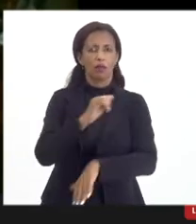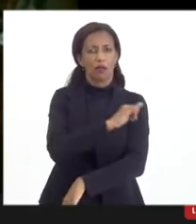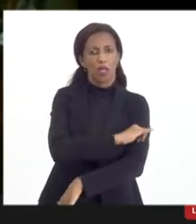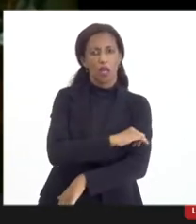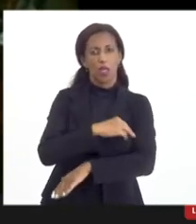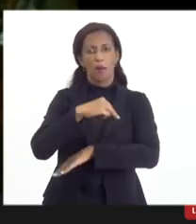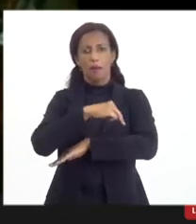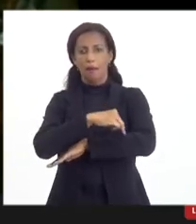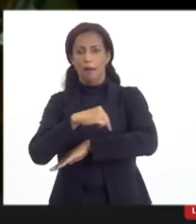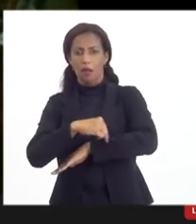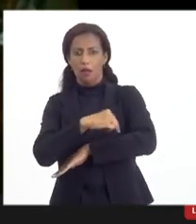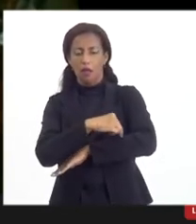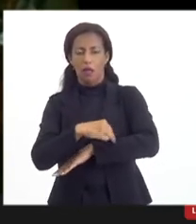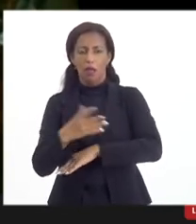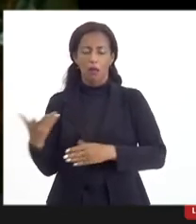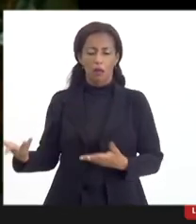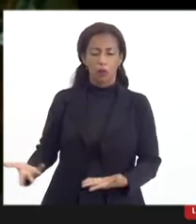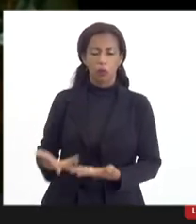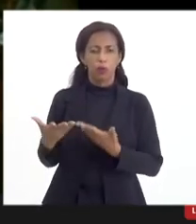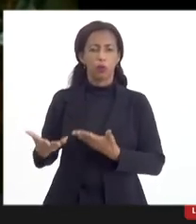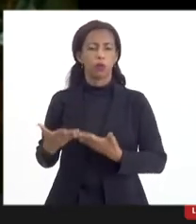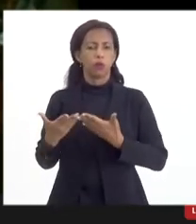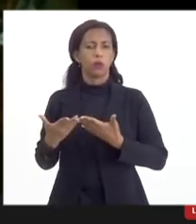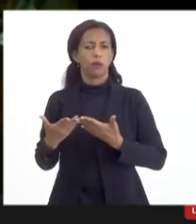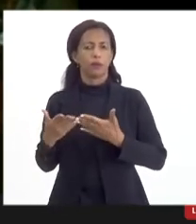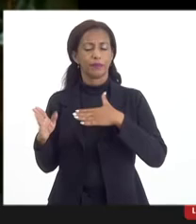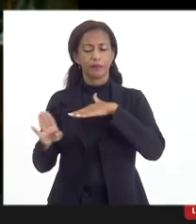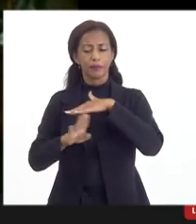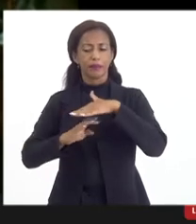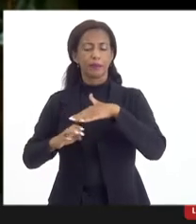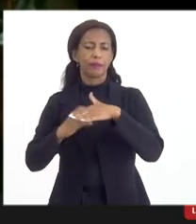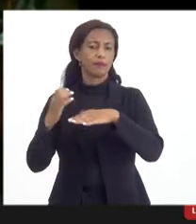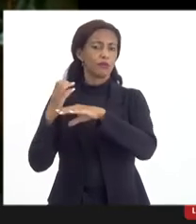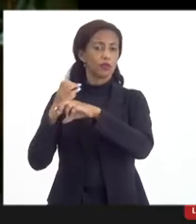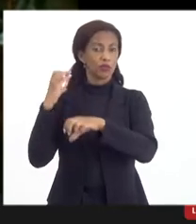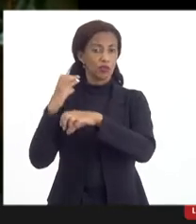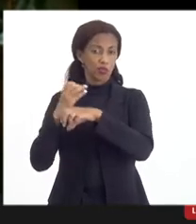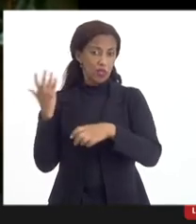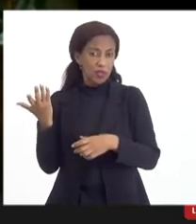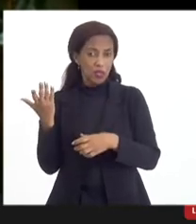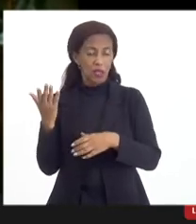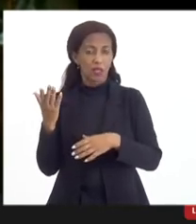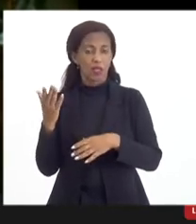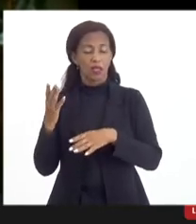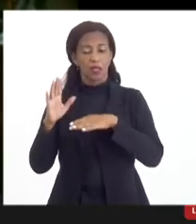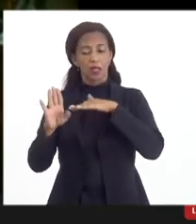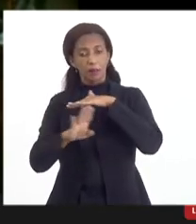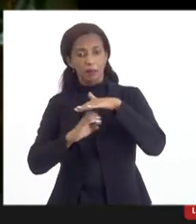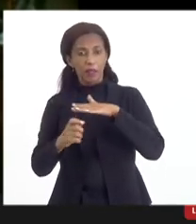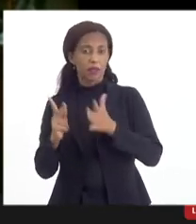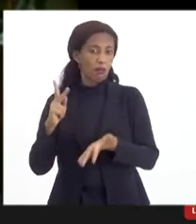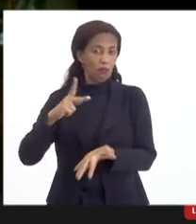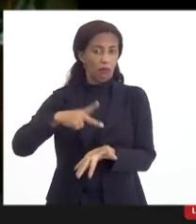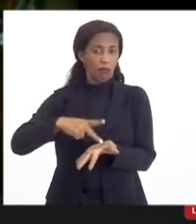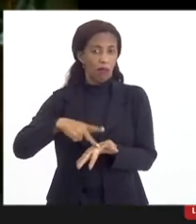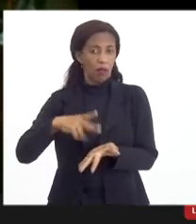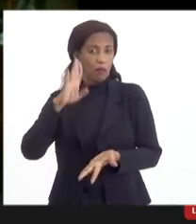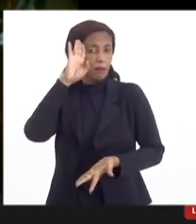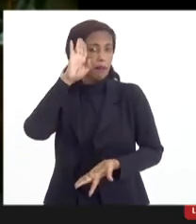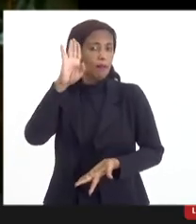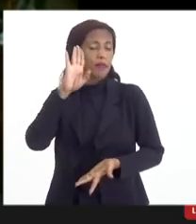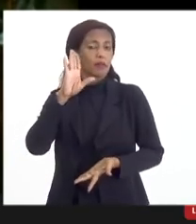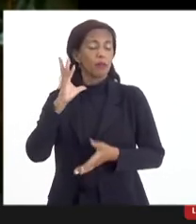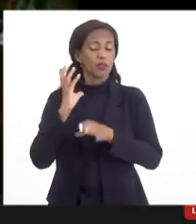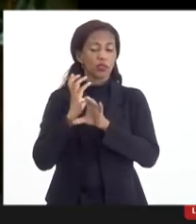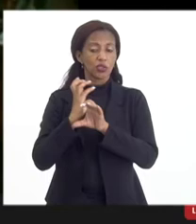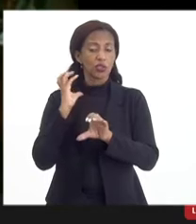para estimular empresas de engenharia, empresas que façam principalmente a